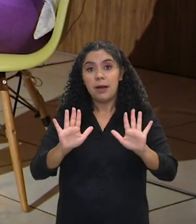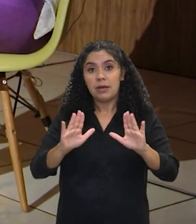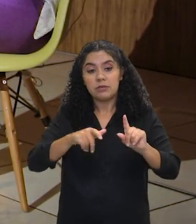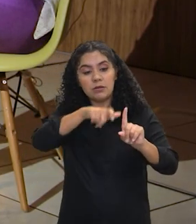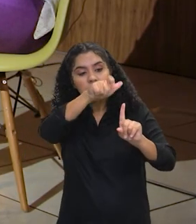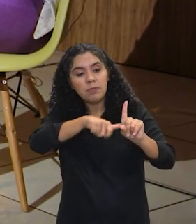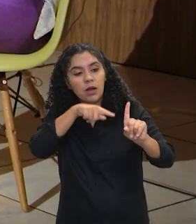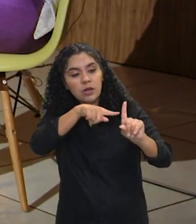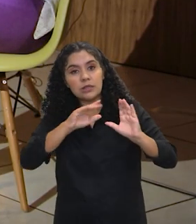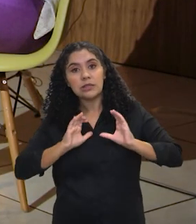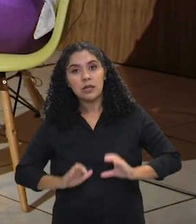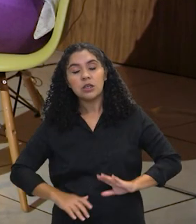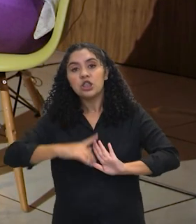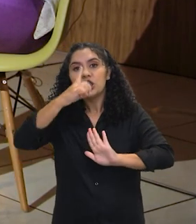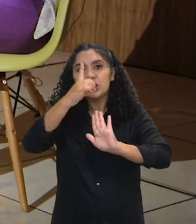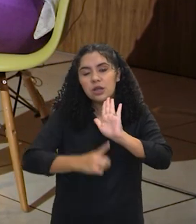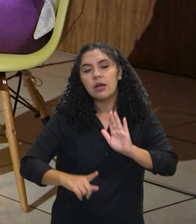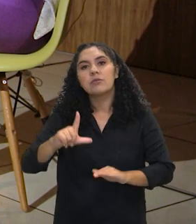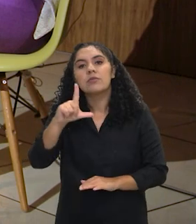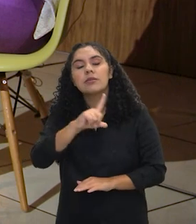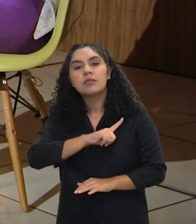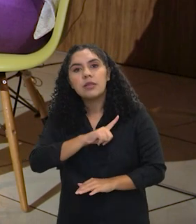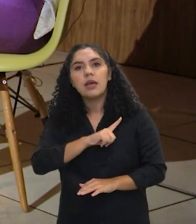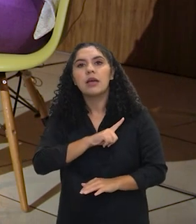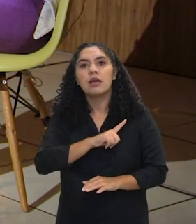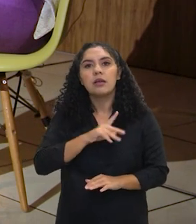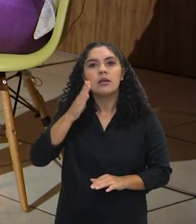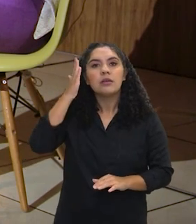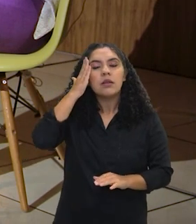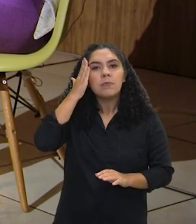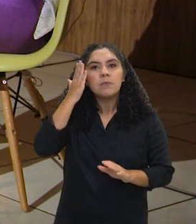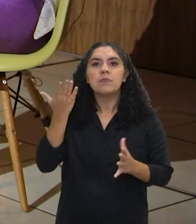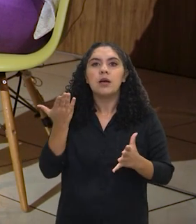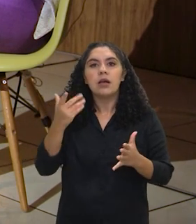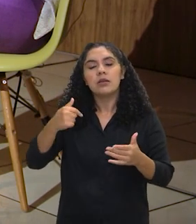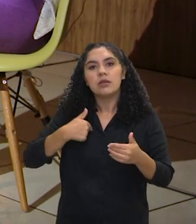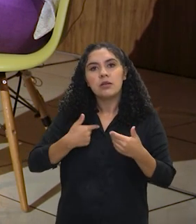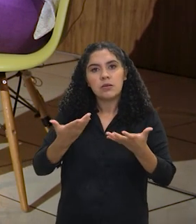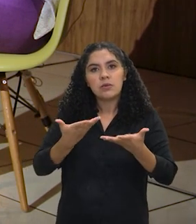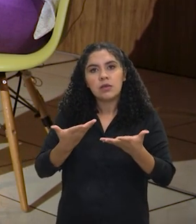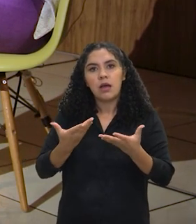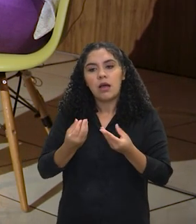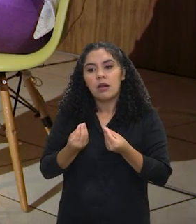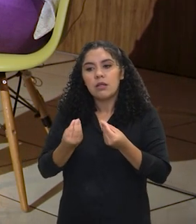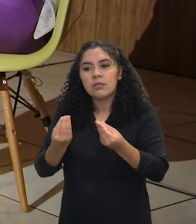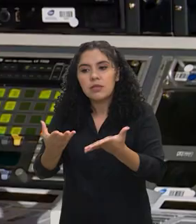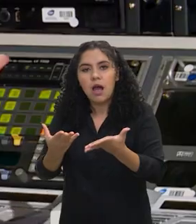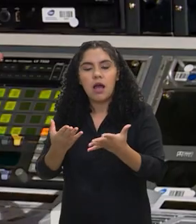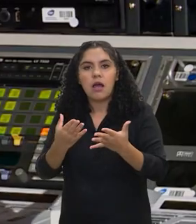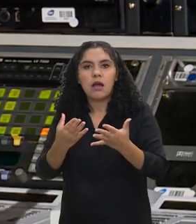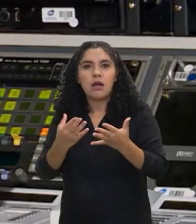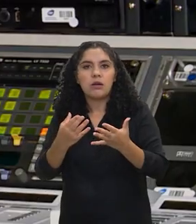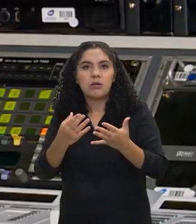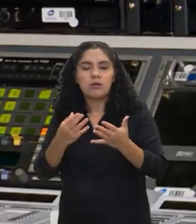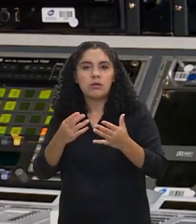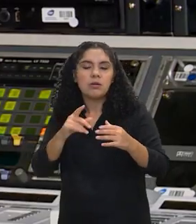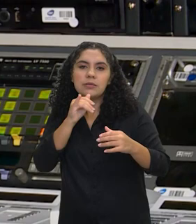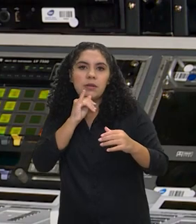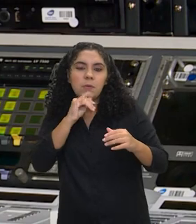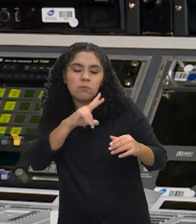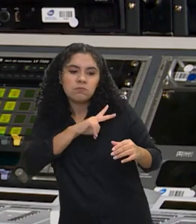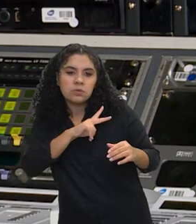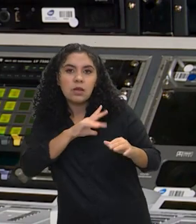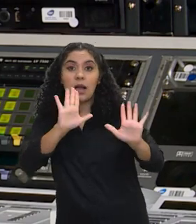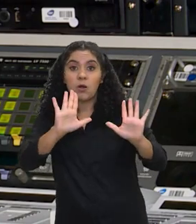O cidadão tem que ter direito de entender até onde vai a abertura que ele quer da privacidade dele. Agora,